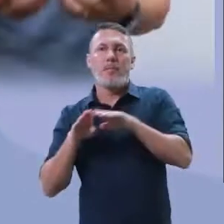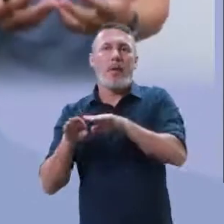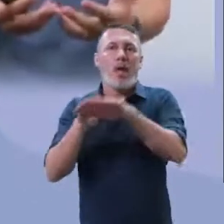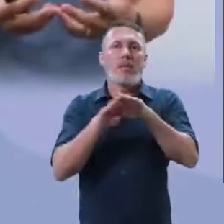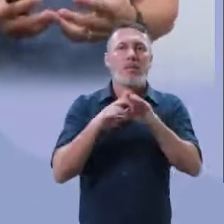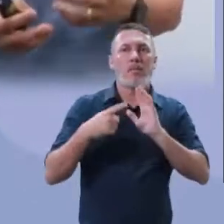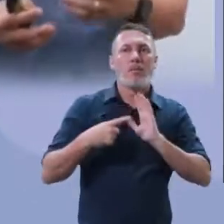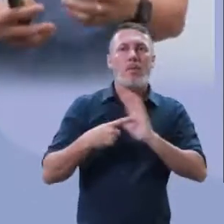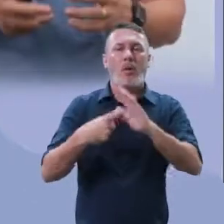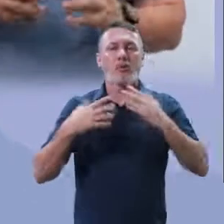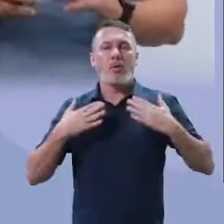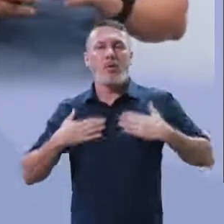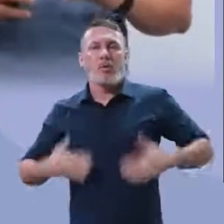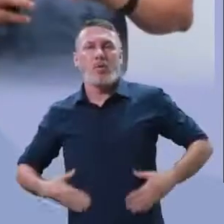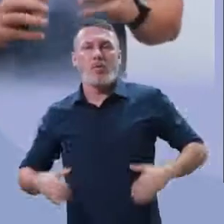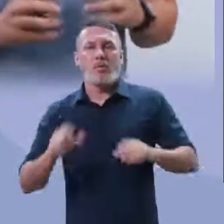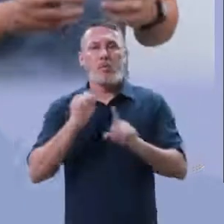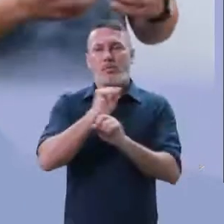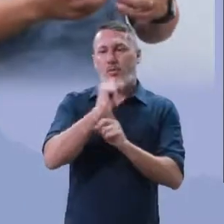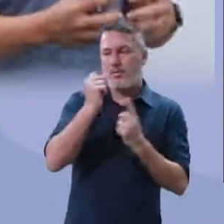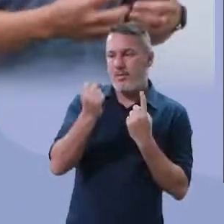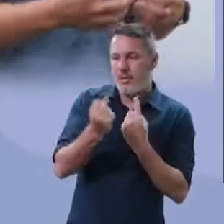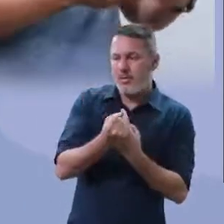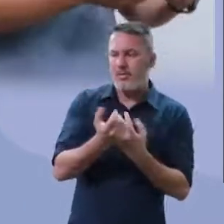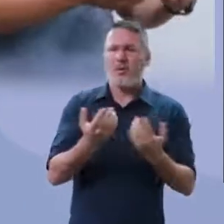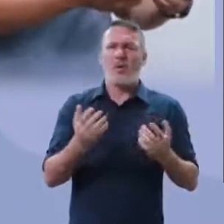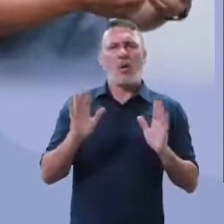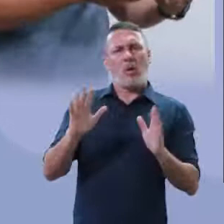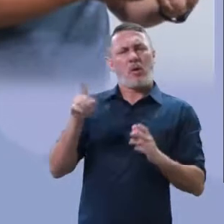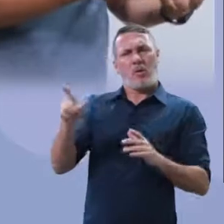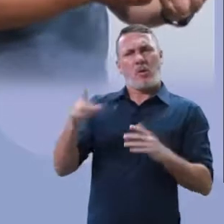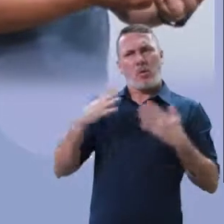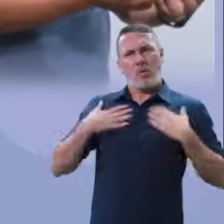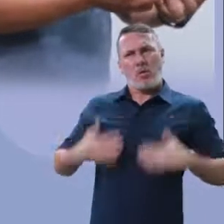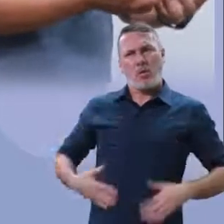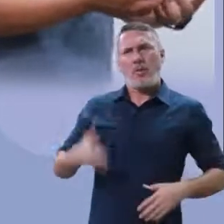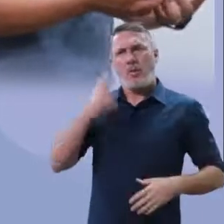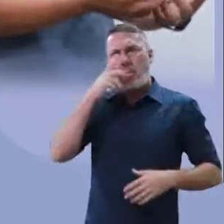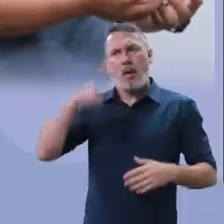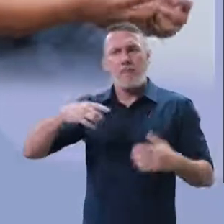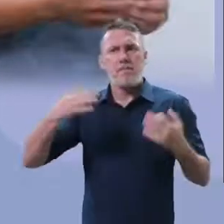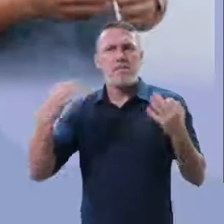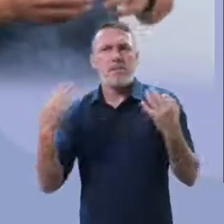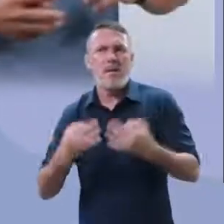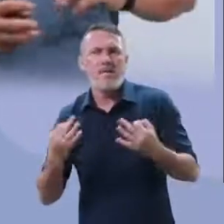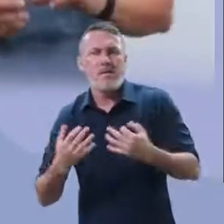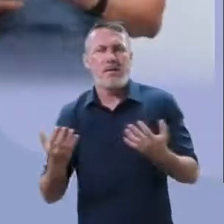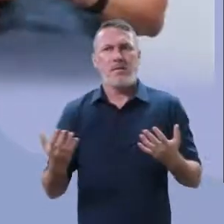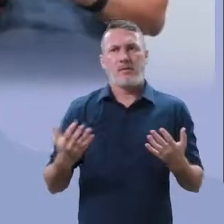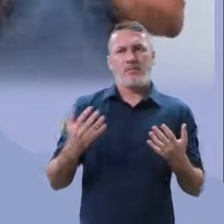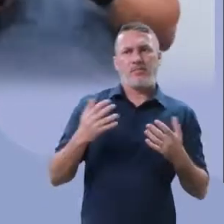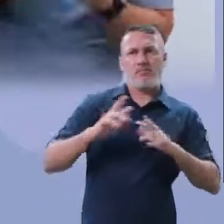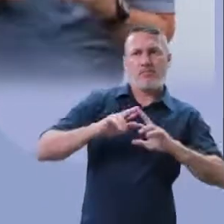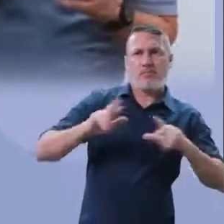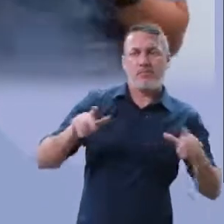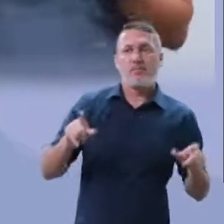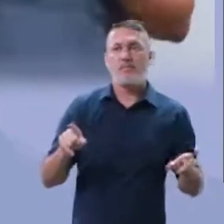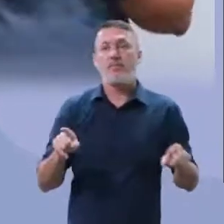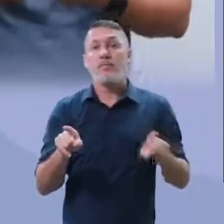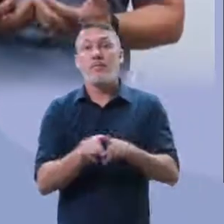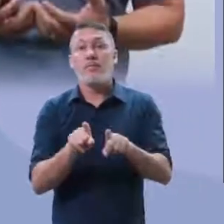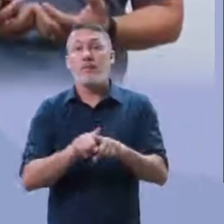sociedade, aquela questão de, olha, você precisa ter esse corpo que é considerado perfeito. Falamos das questões da